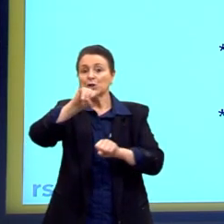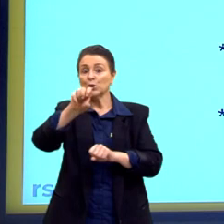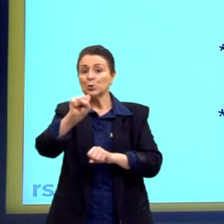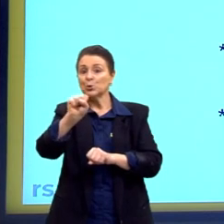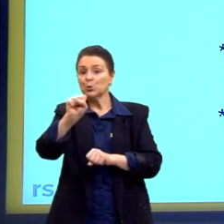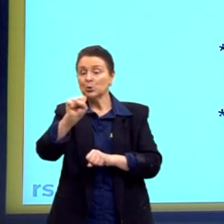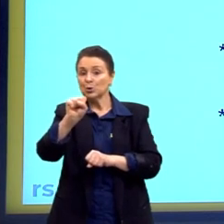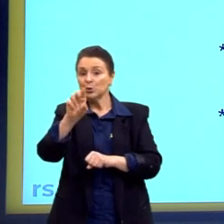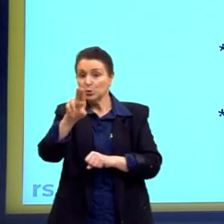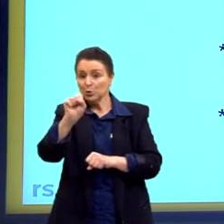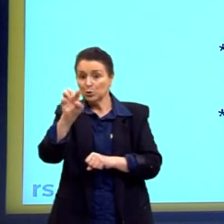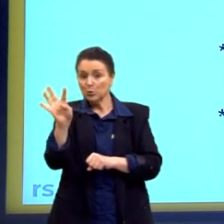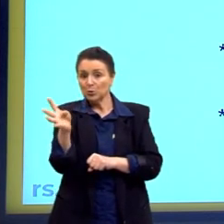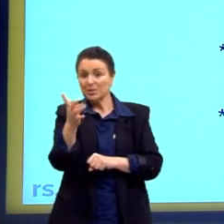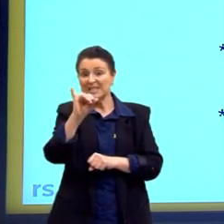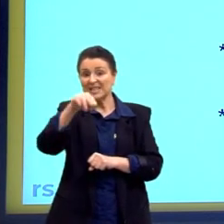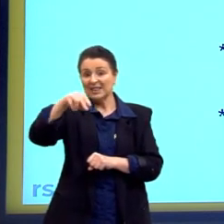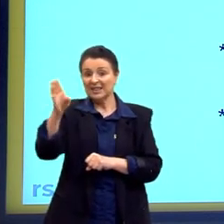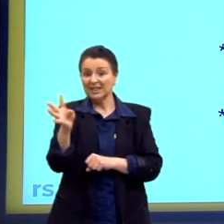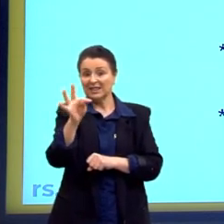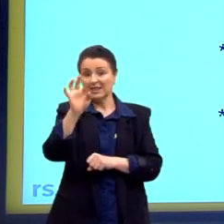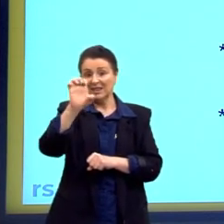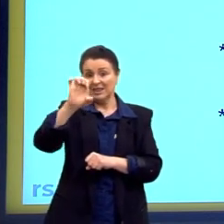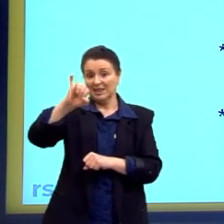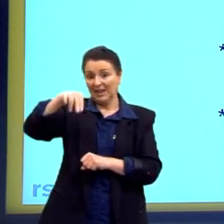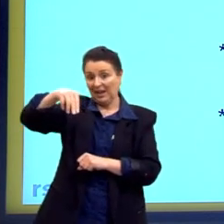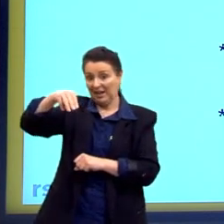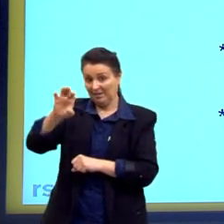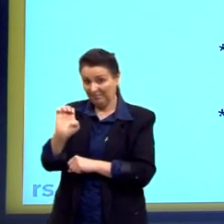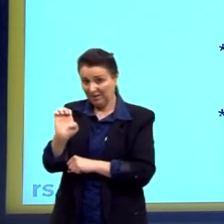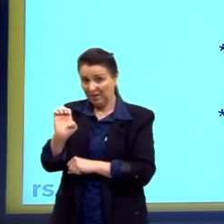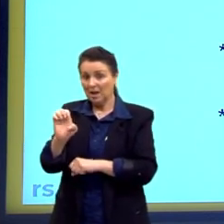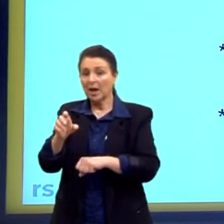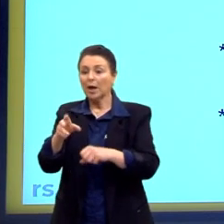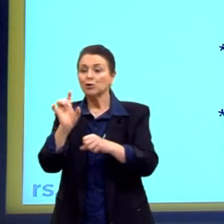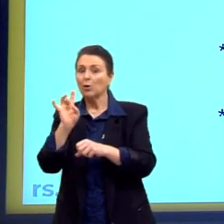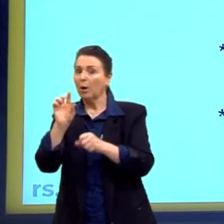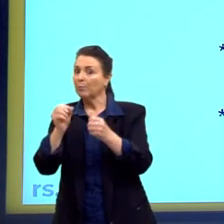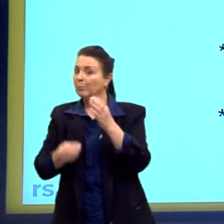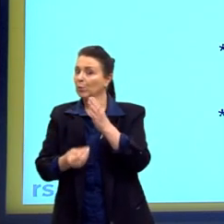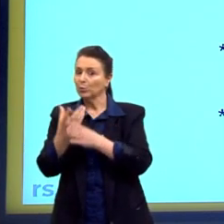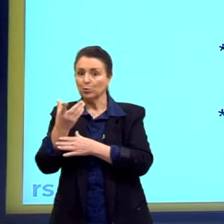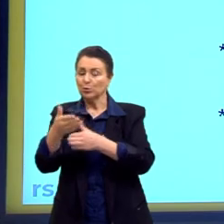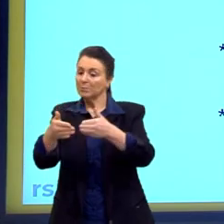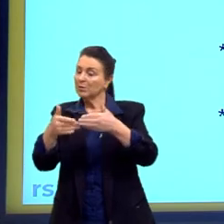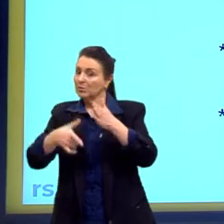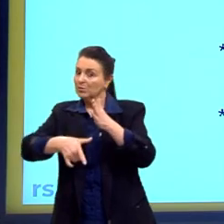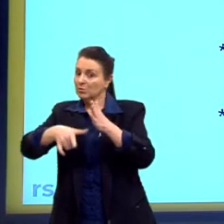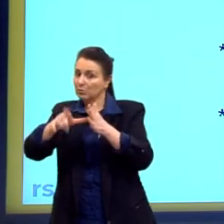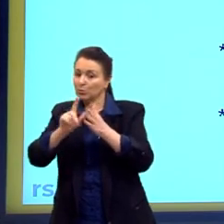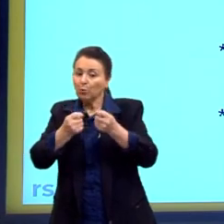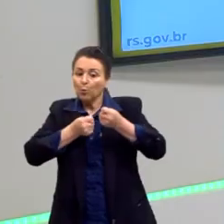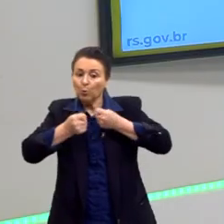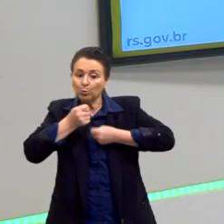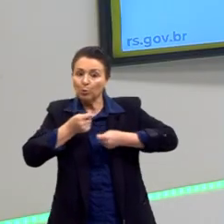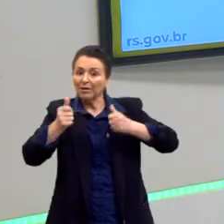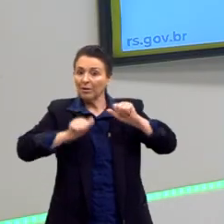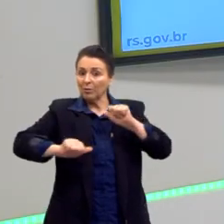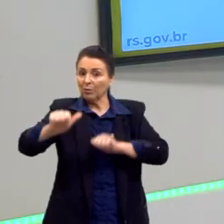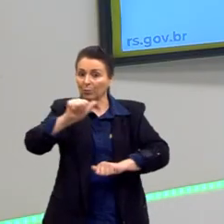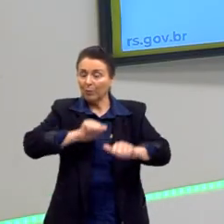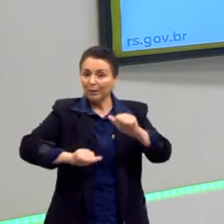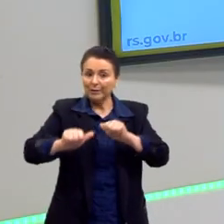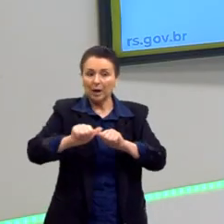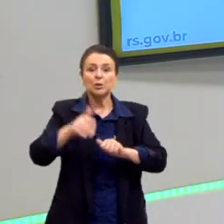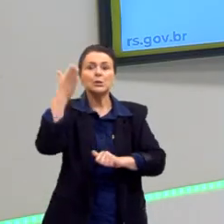só faz por aquilo que já está encomendado. Também, o que mais? Controle de qualidade. Essa polivalência faz com que os